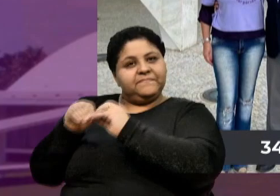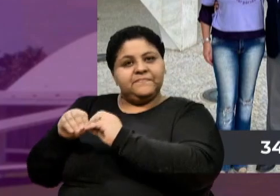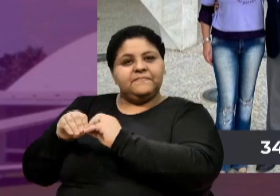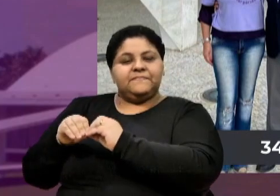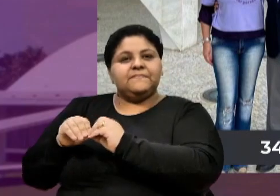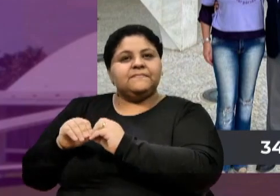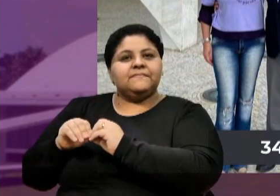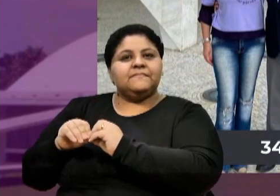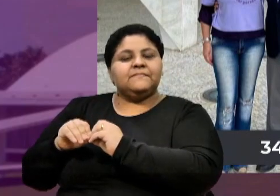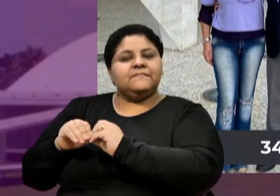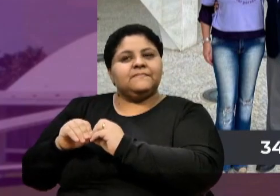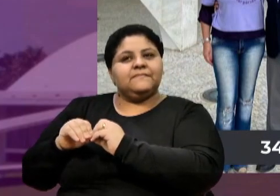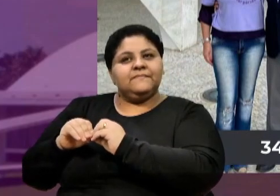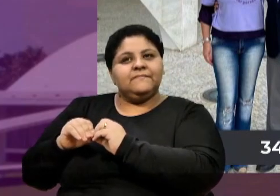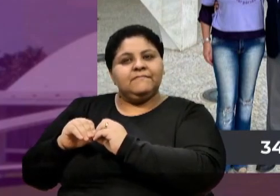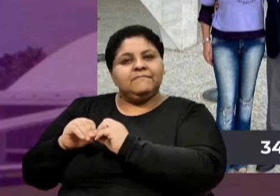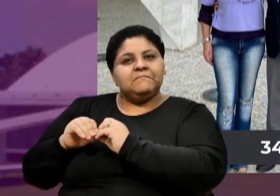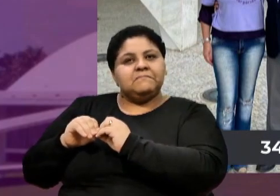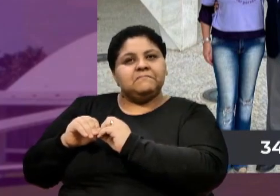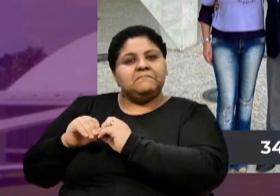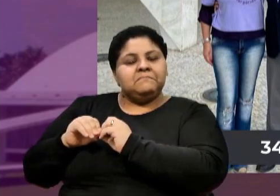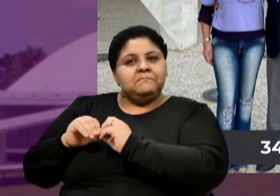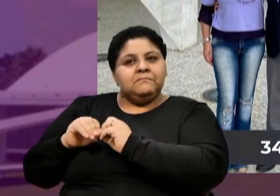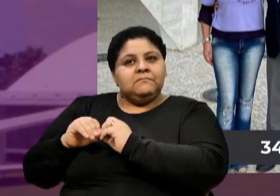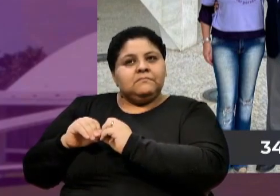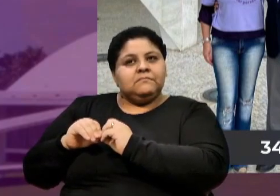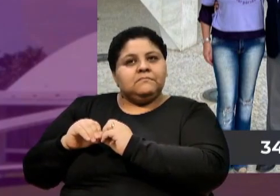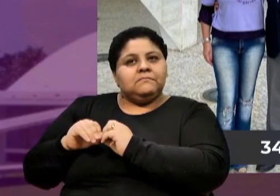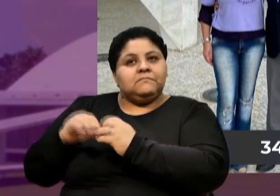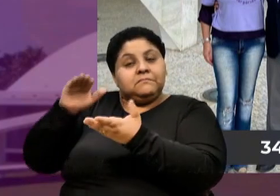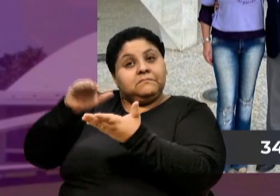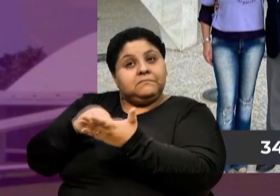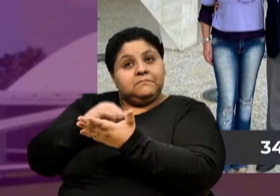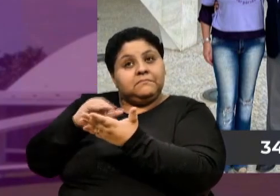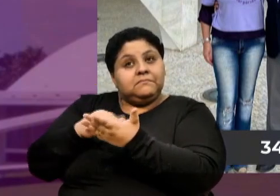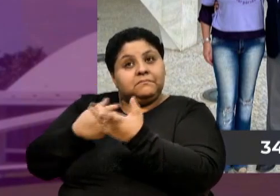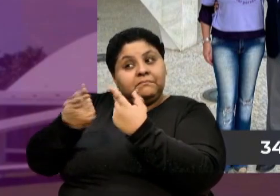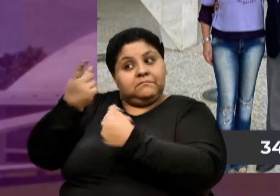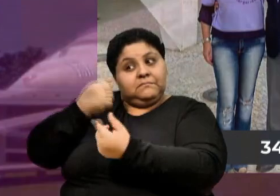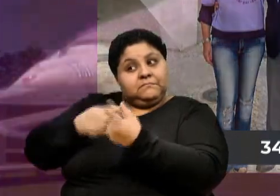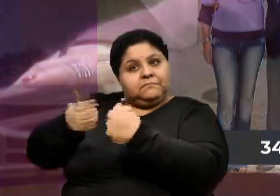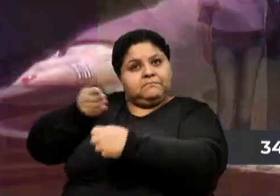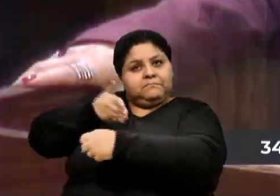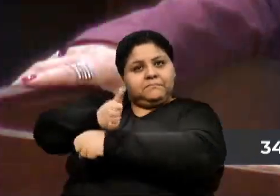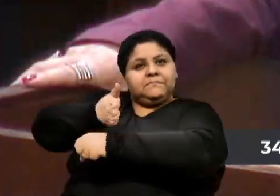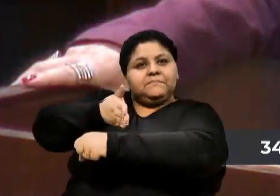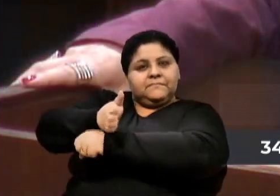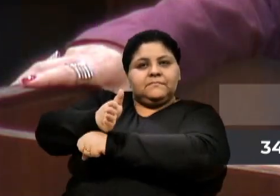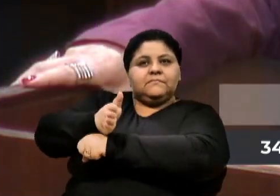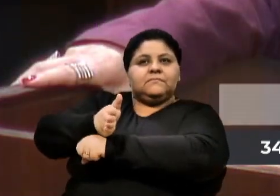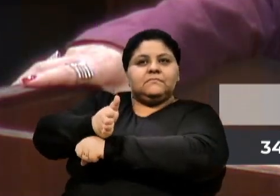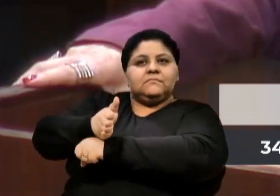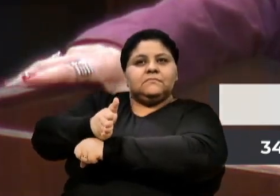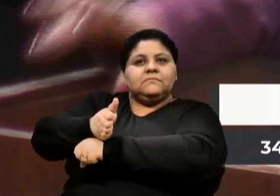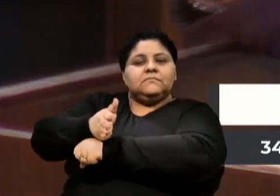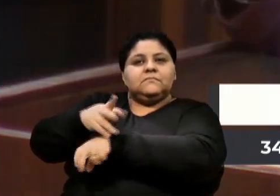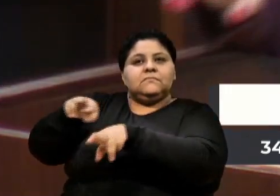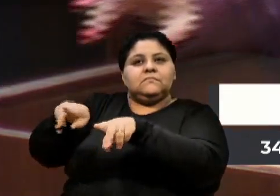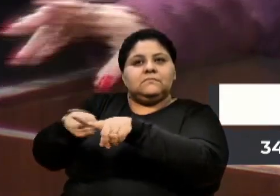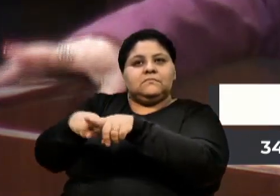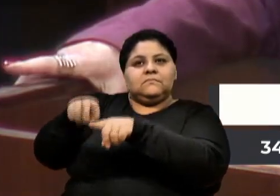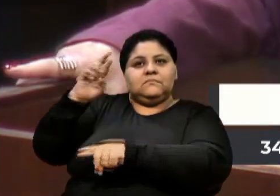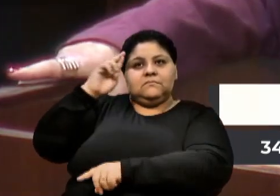para o secretário do Orçamento Participativo e com o diretor do